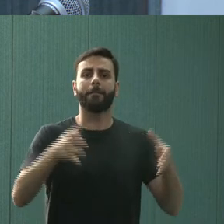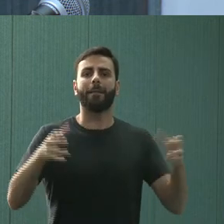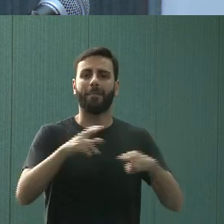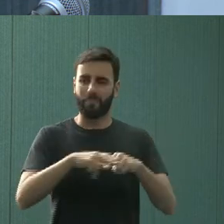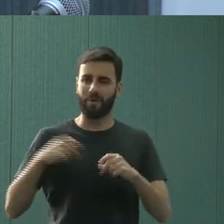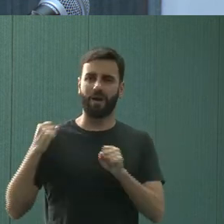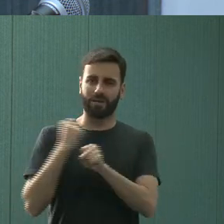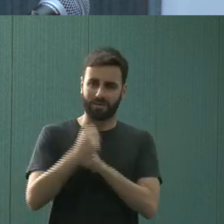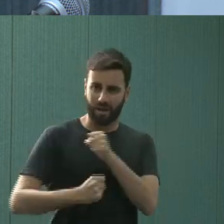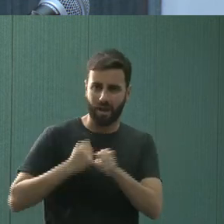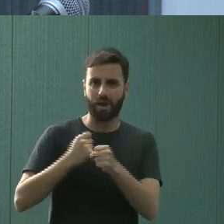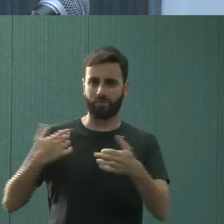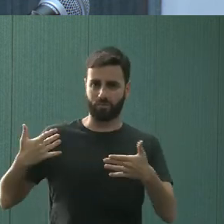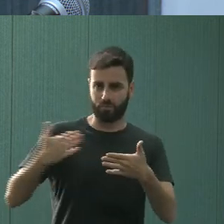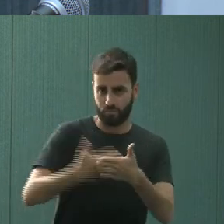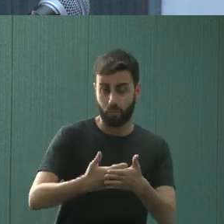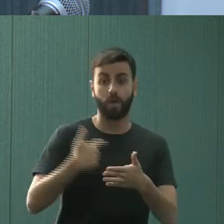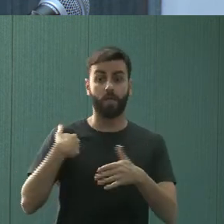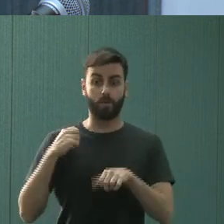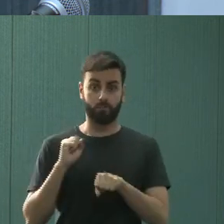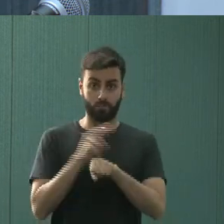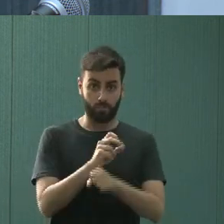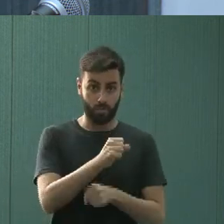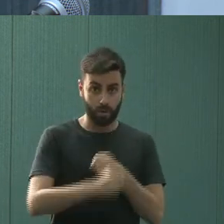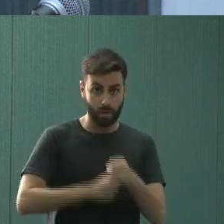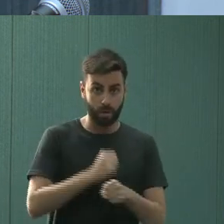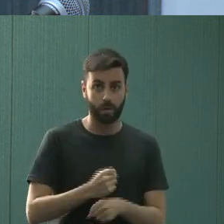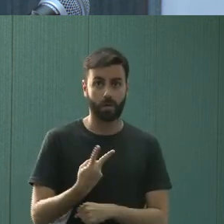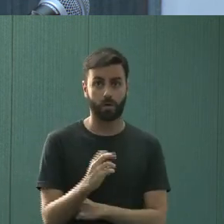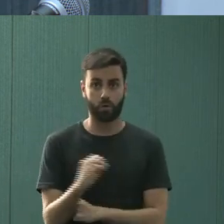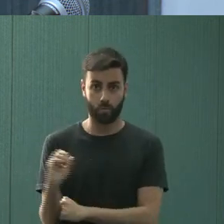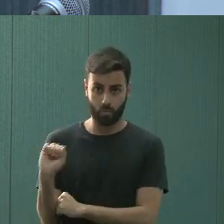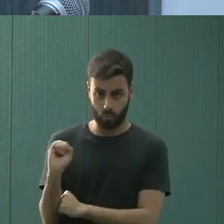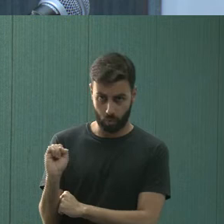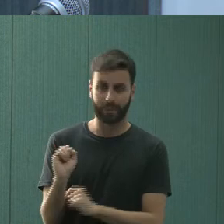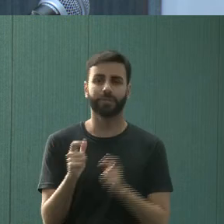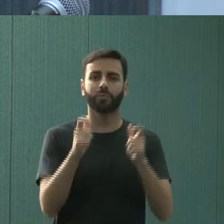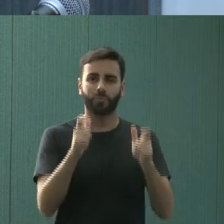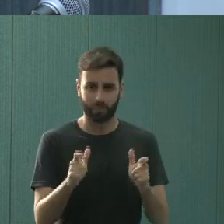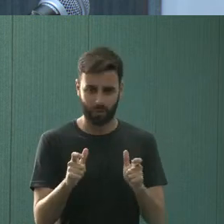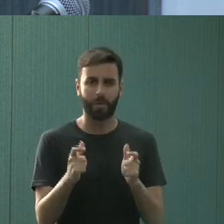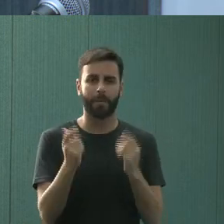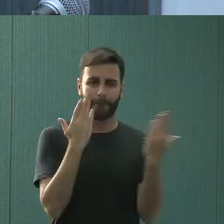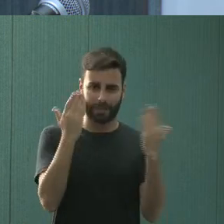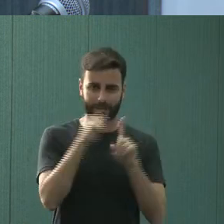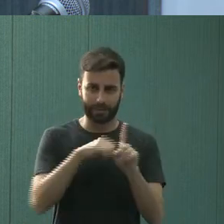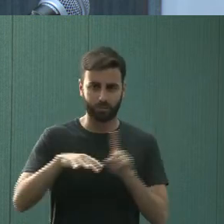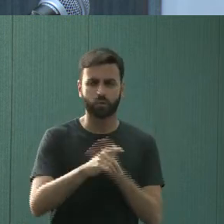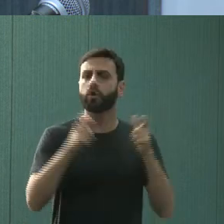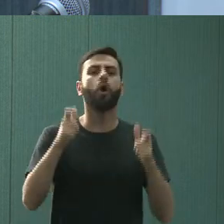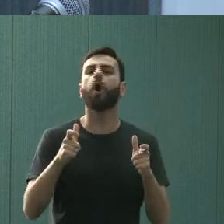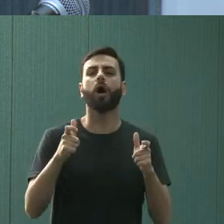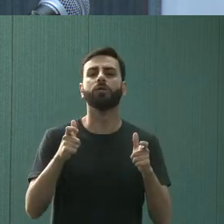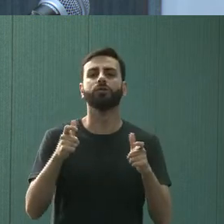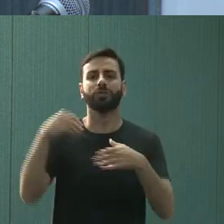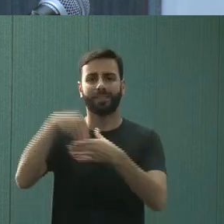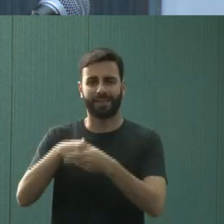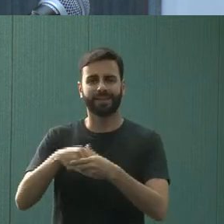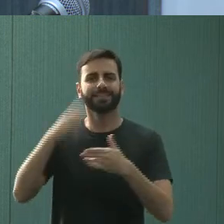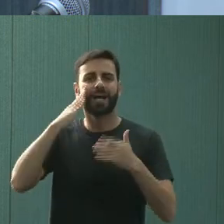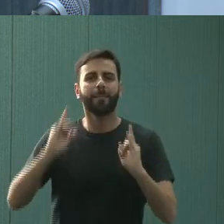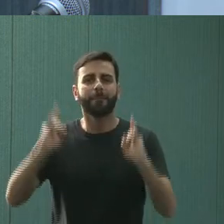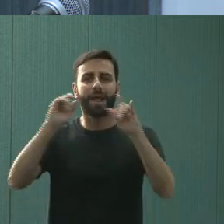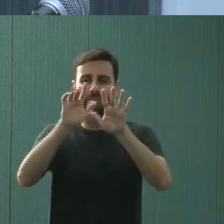tempo. No momento que eu entrei, em 2008, o Serviço Psicossocial funcionava no porão do prédio Arthur